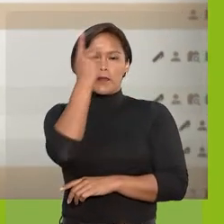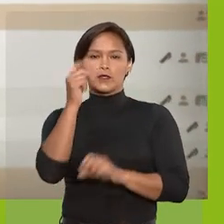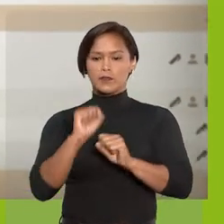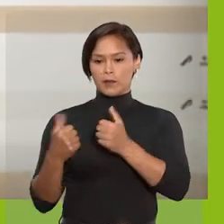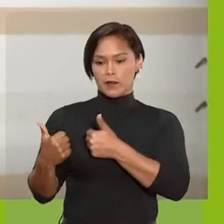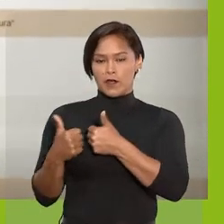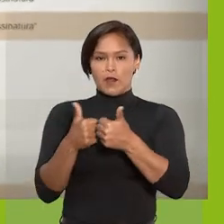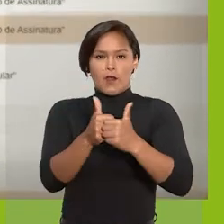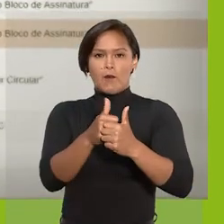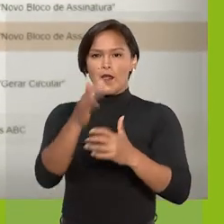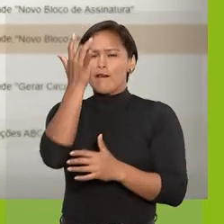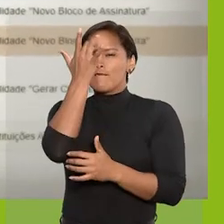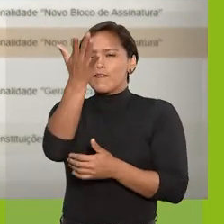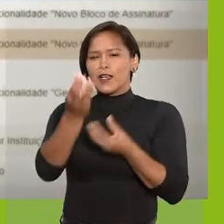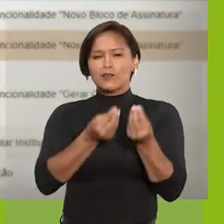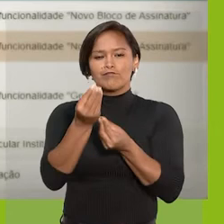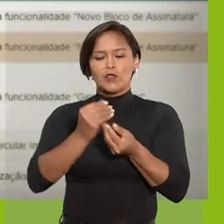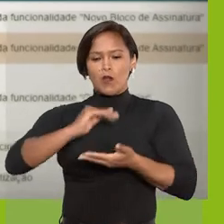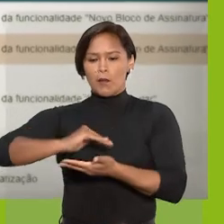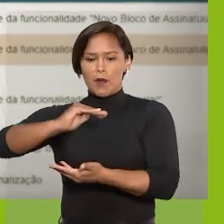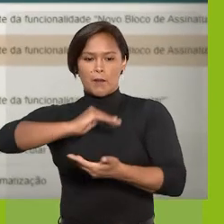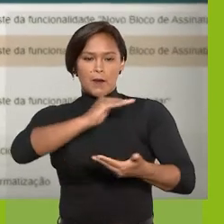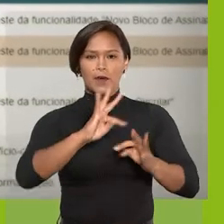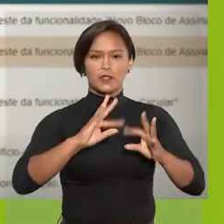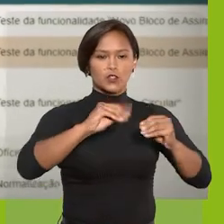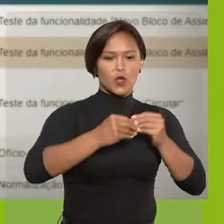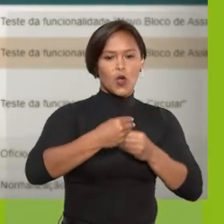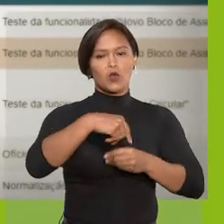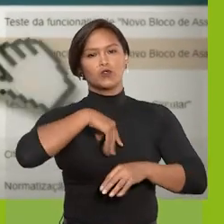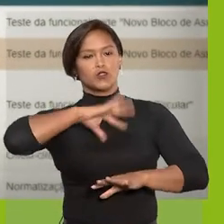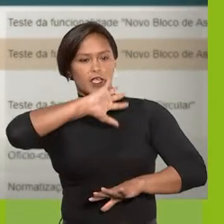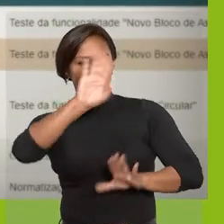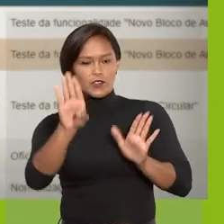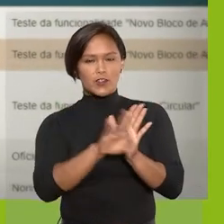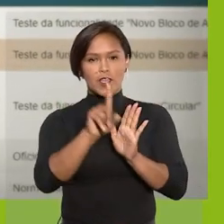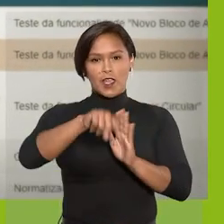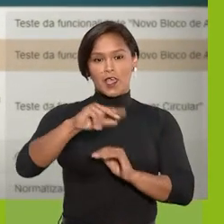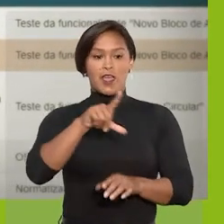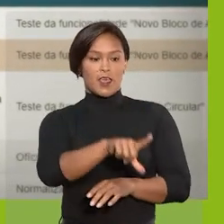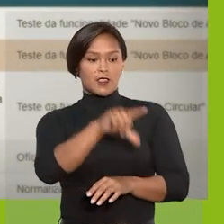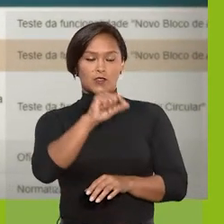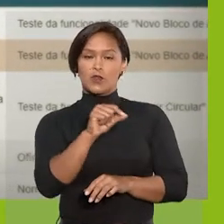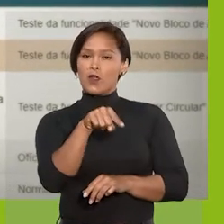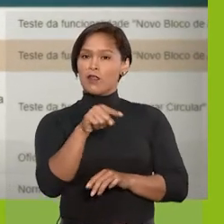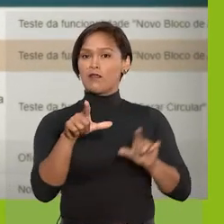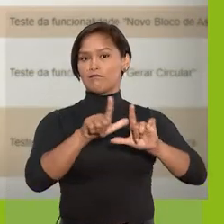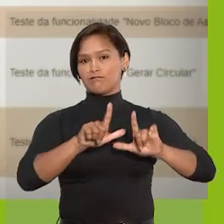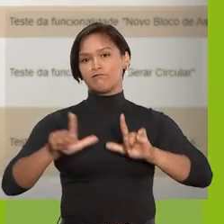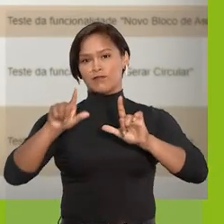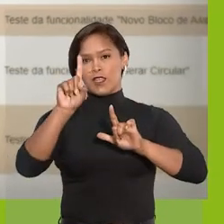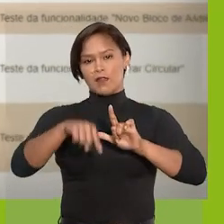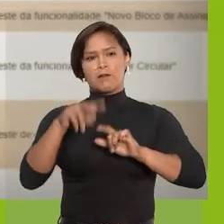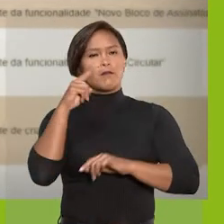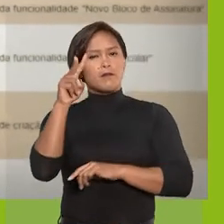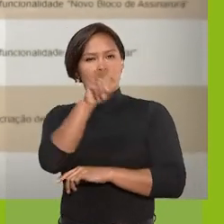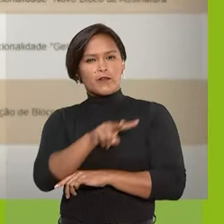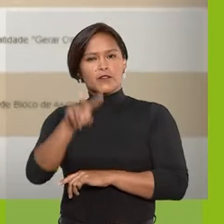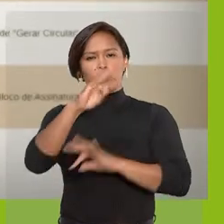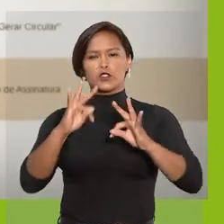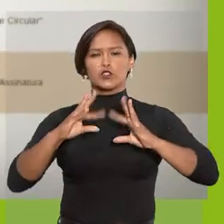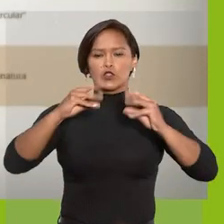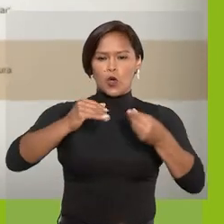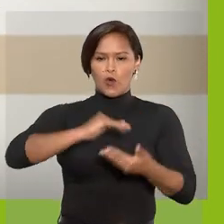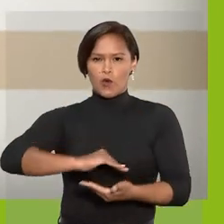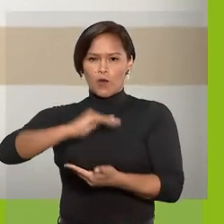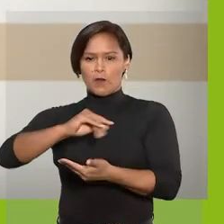acompanha com facilidade os blocos atribuídos a você. Basta clicar neste link. Para visualizar todos